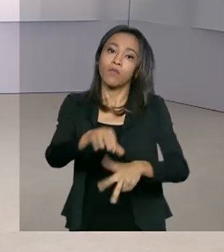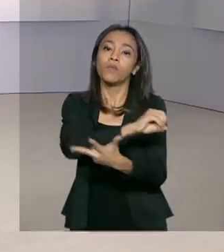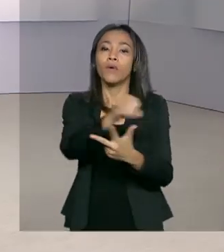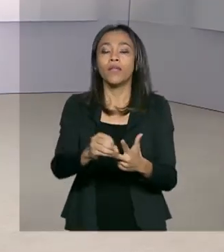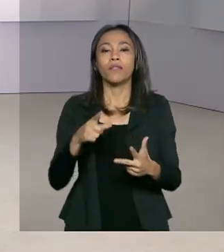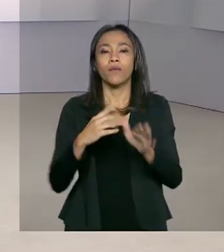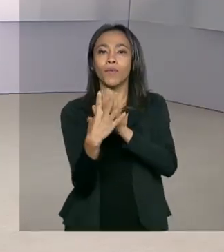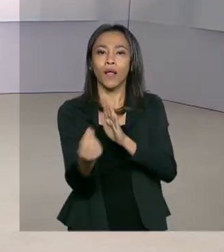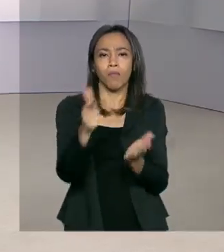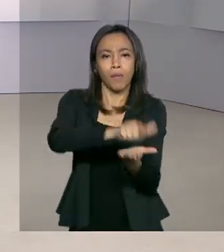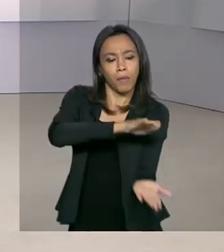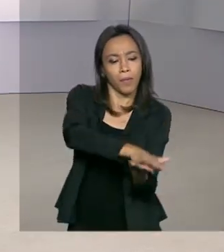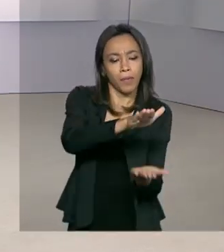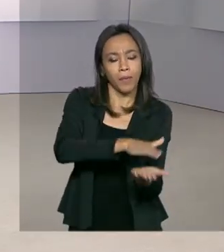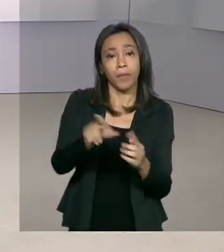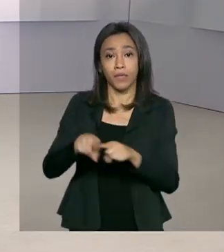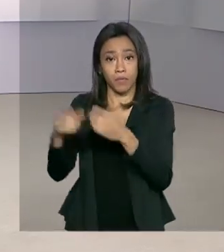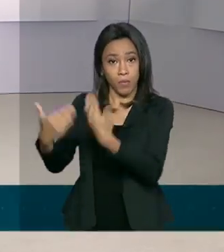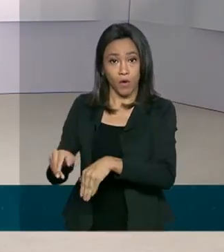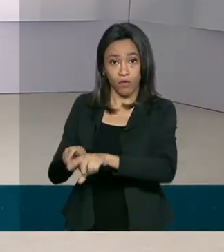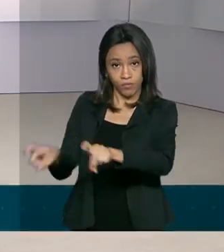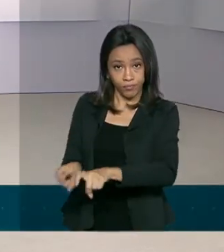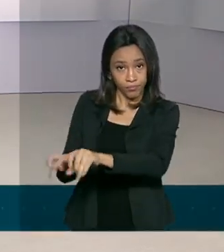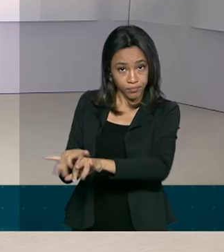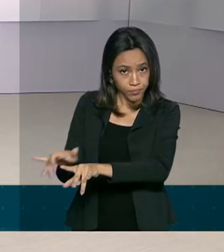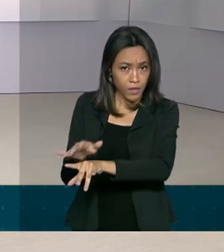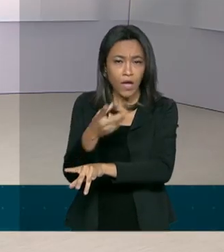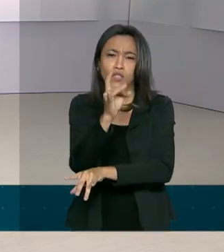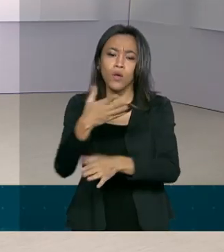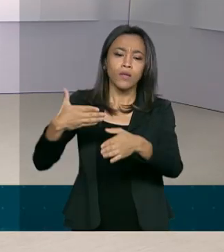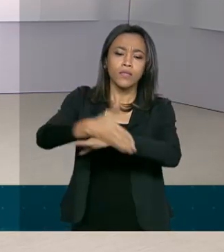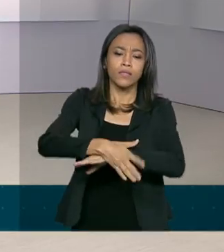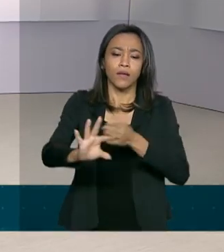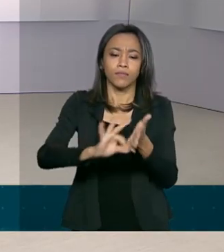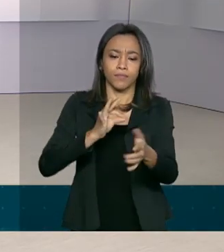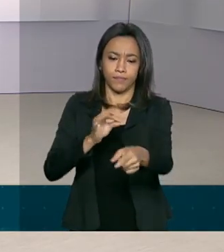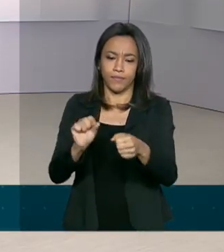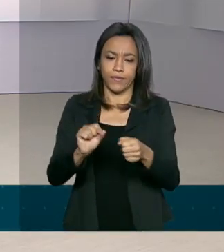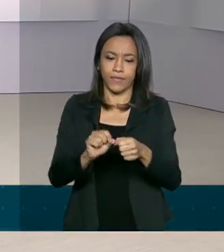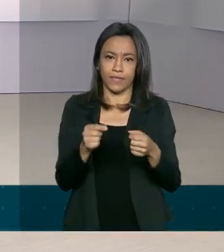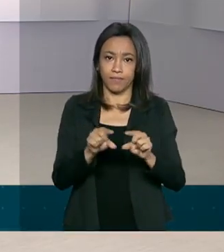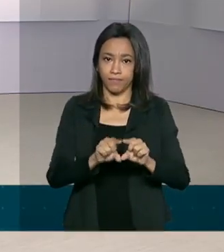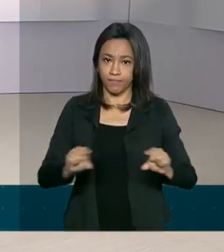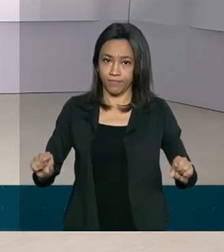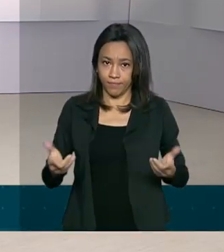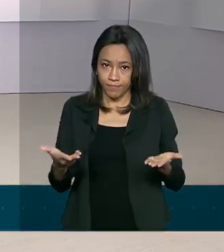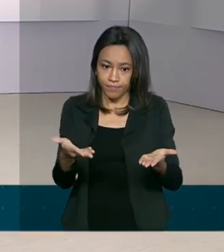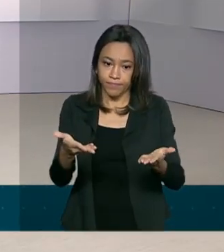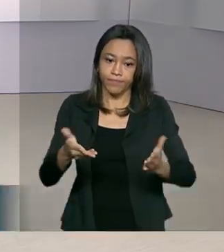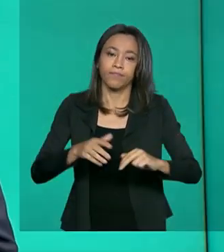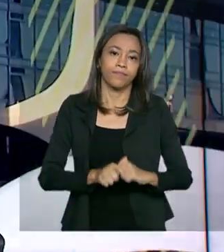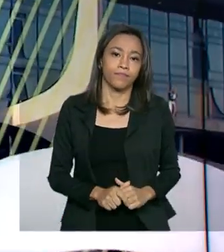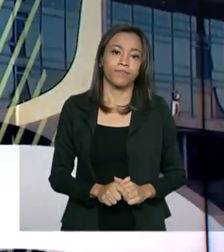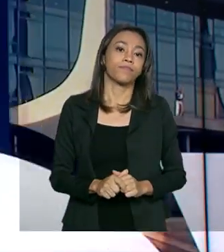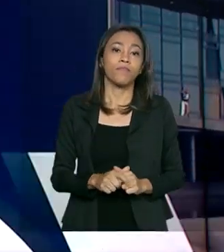modalidades impressa e digital. Para fazer a inscrição, basta acessar o site enem.inep.gov.br